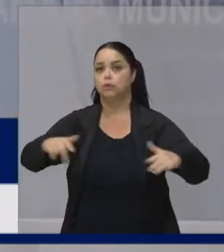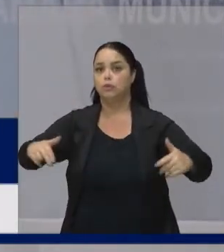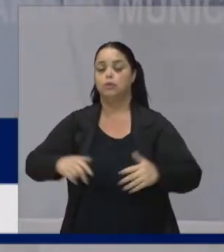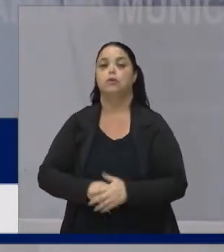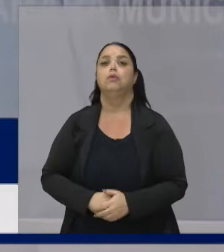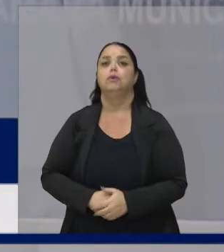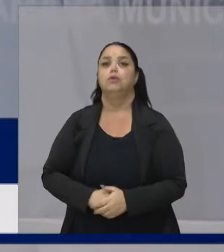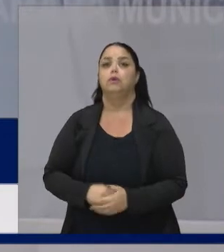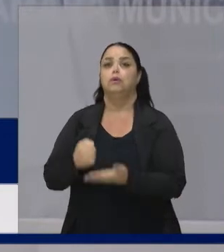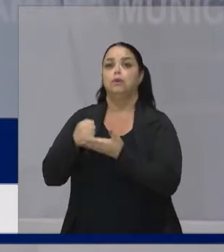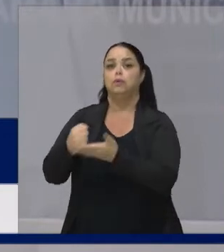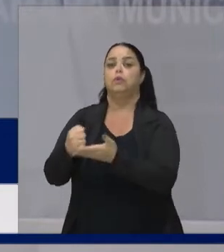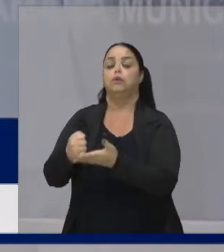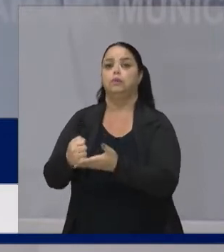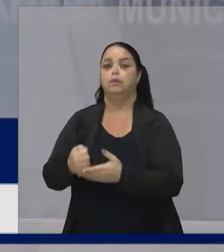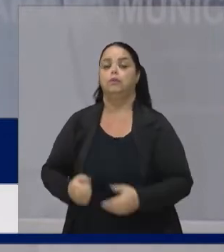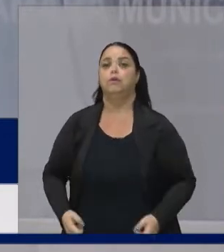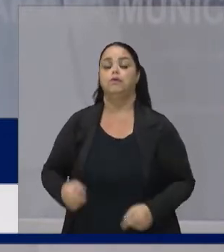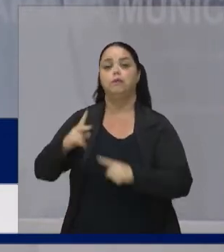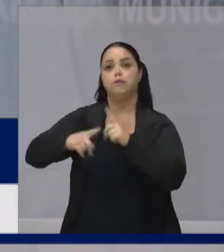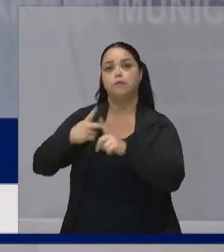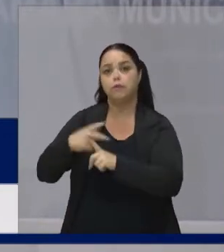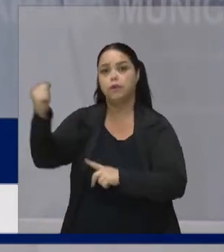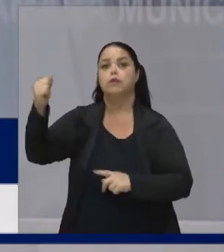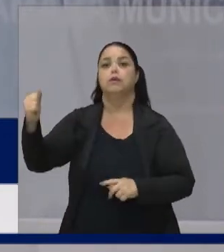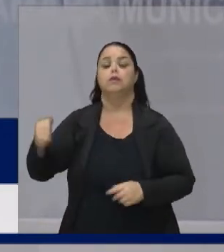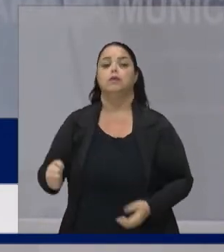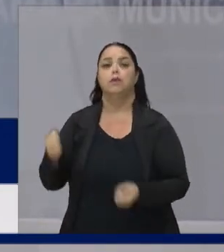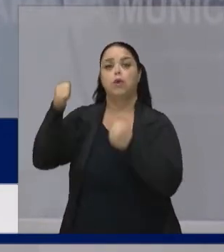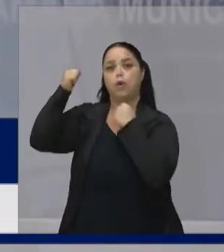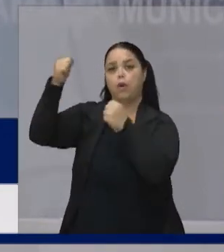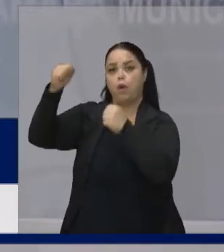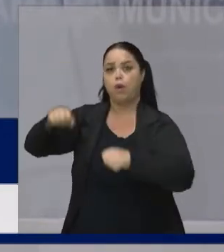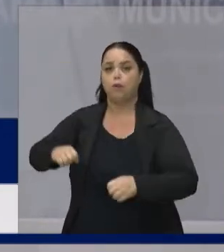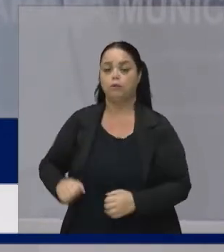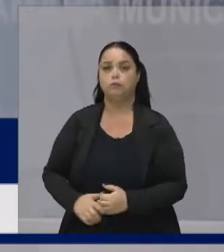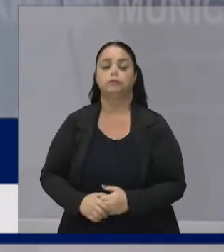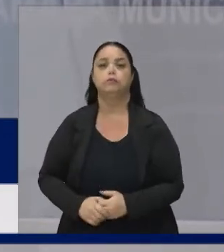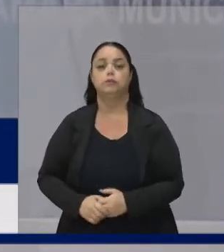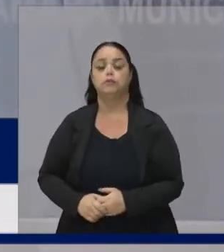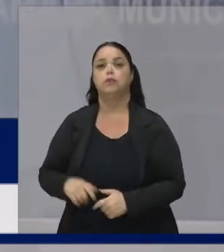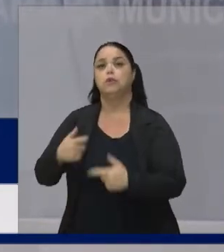vida Todos nós podemos ser O esporte tem valores Incríveis